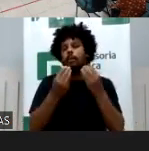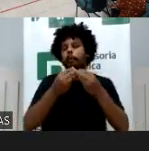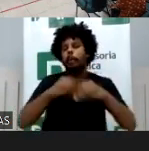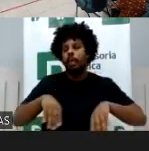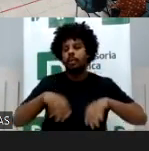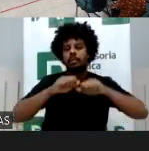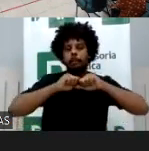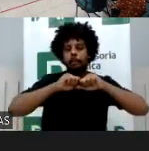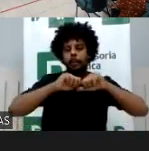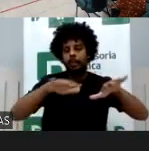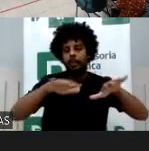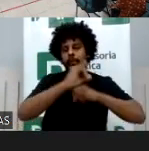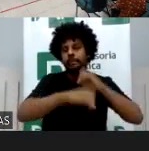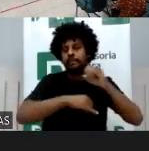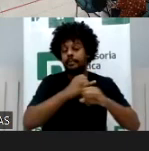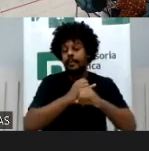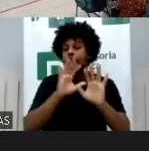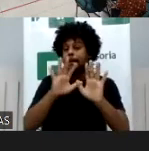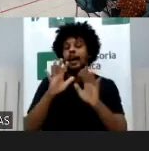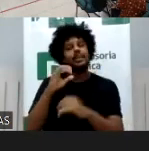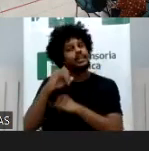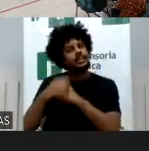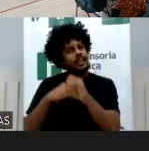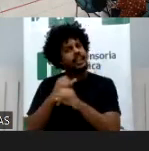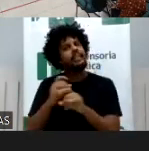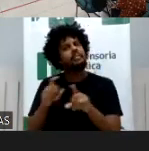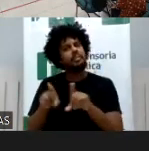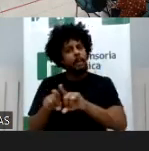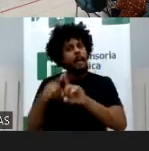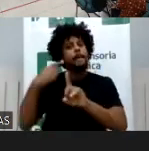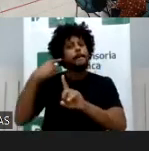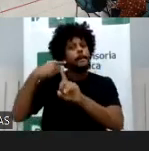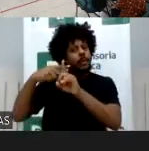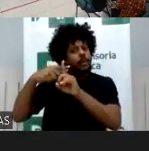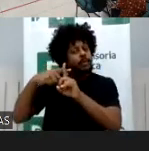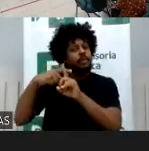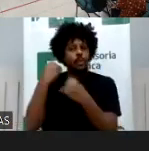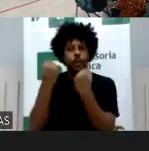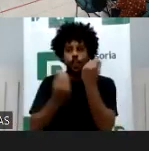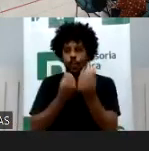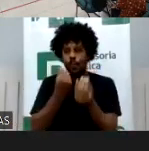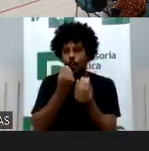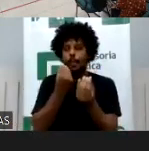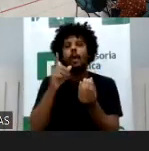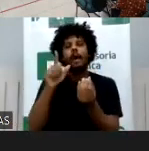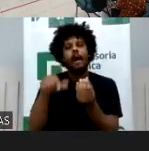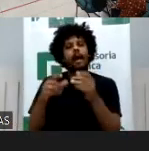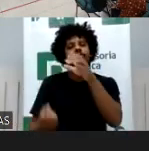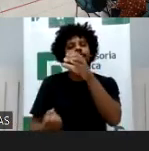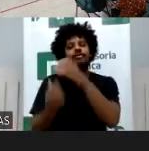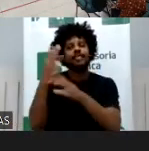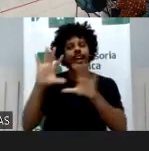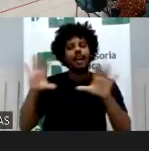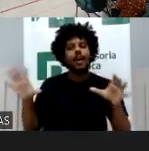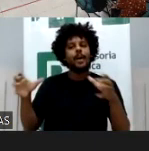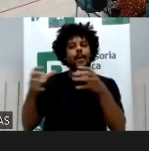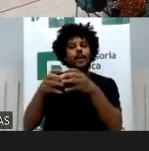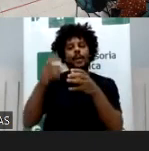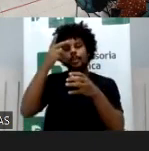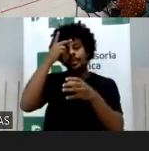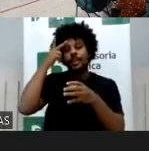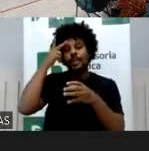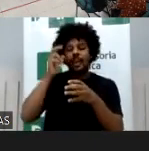a internet, por exemplo, ela é muito positiva no sentido da construção de comunidades, de grupos de pessoas que se